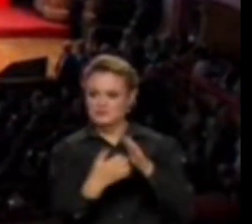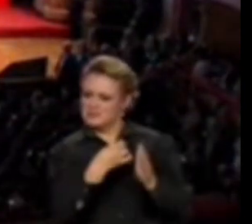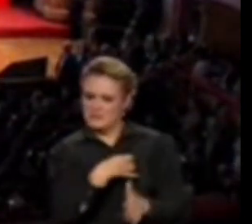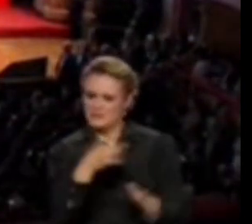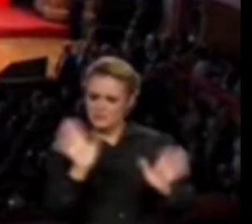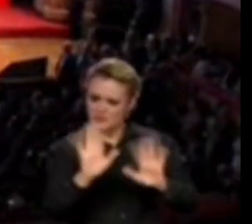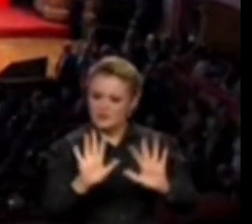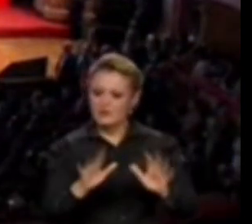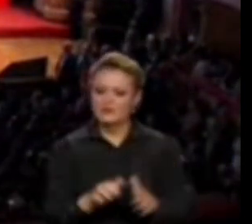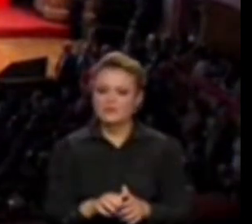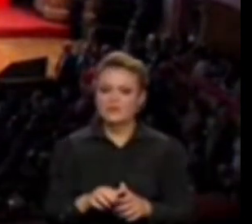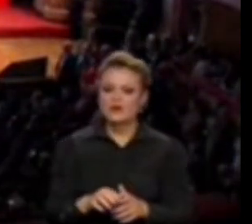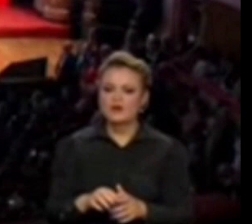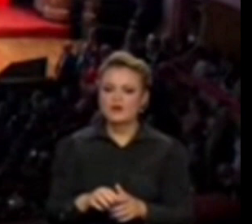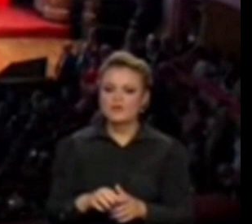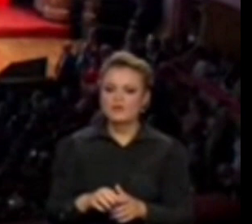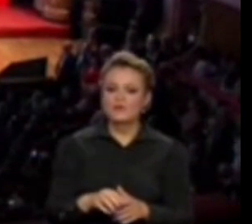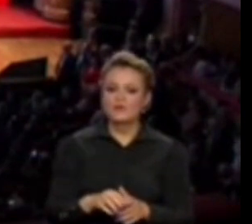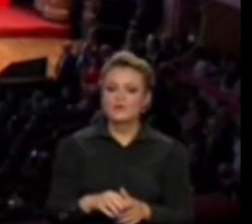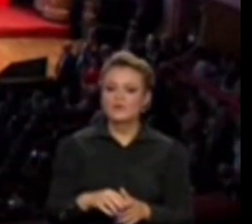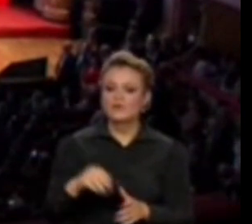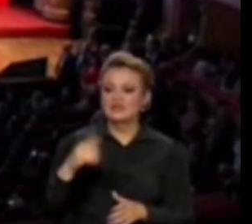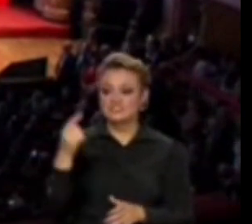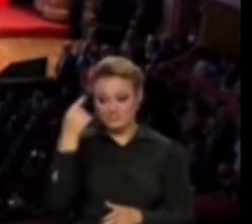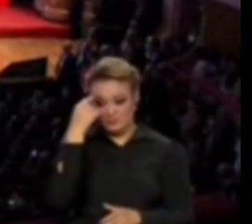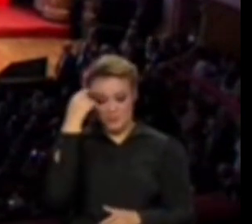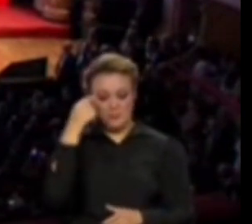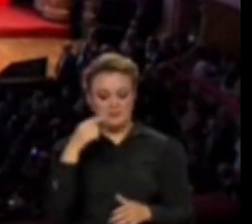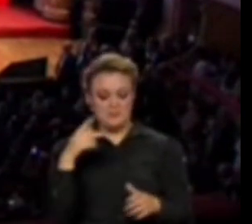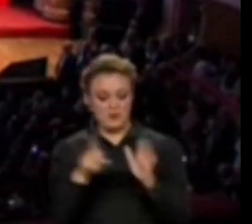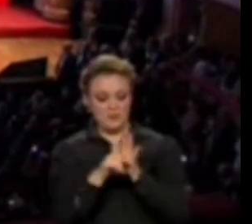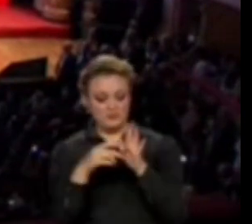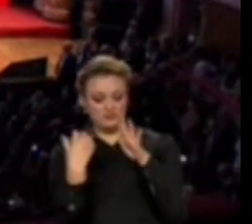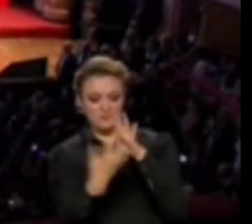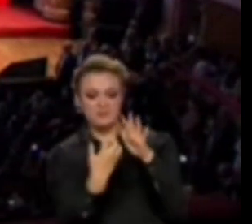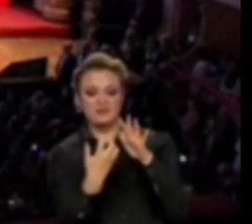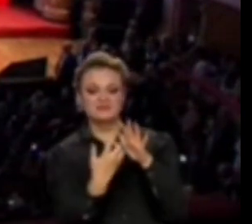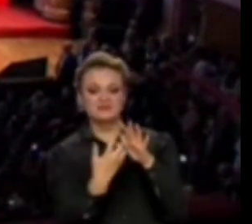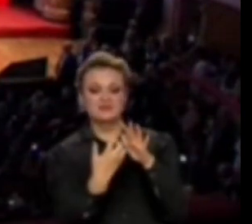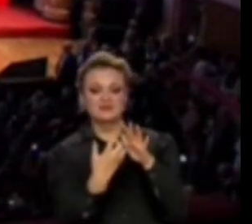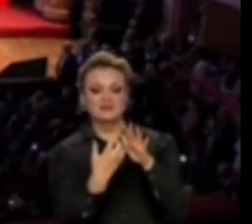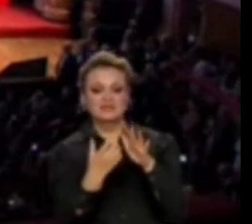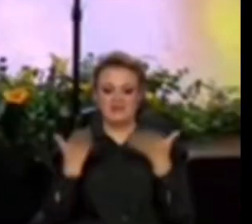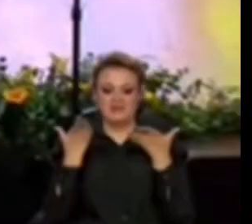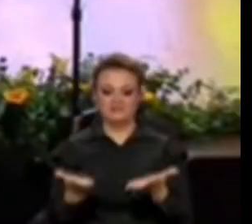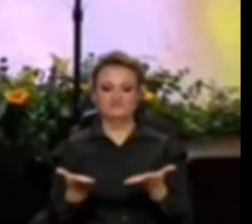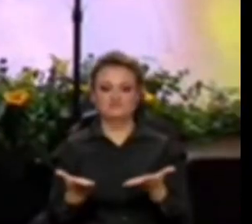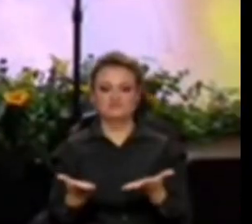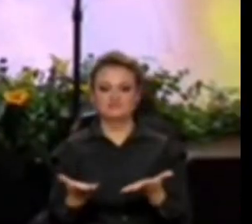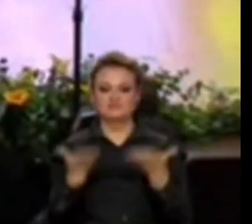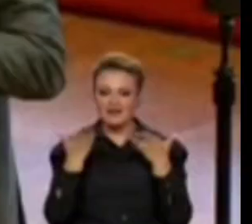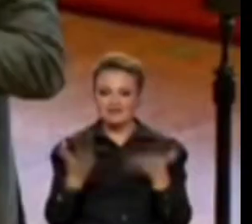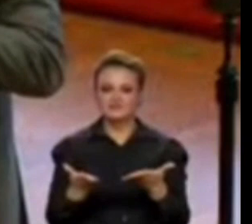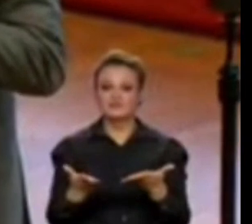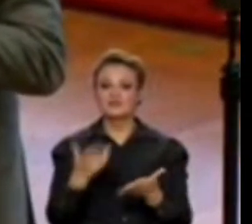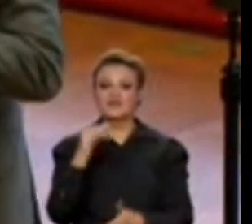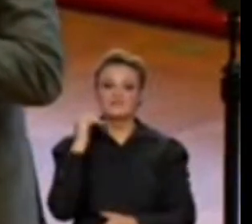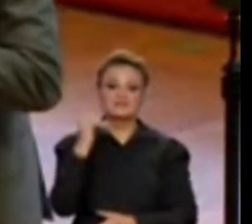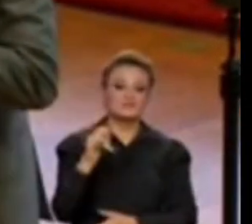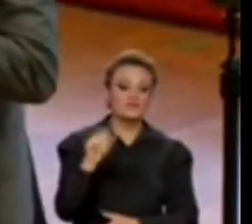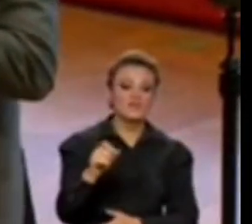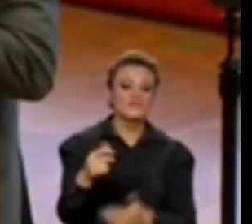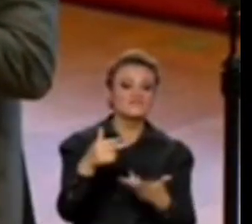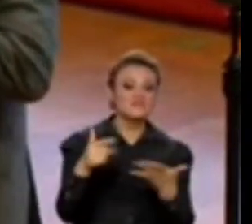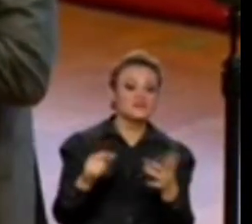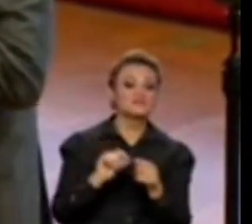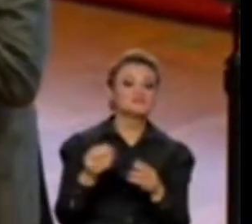gente não quer um Estado empresário. A gente quer um Estado indutor. Para dizer como é que as